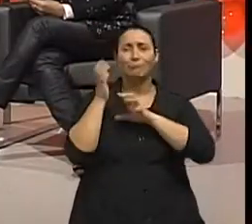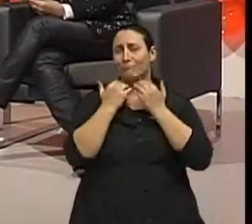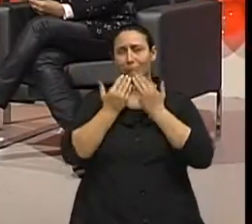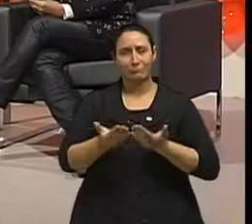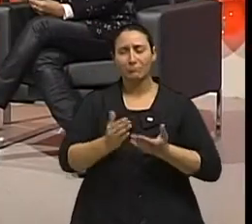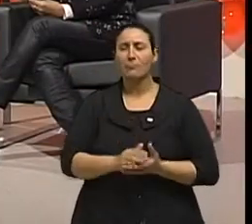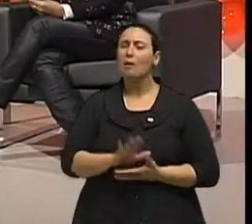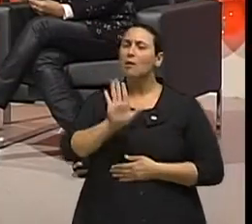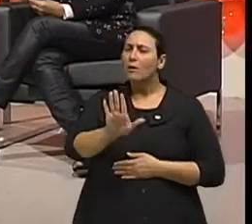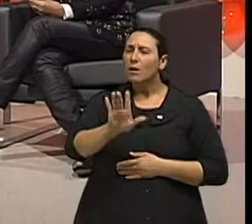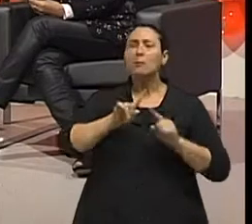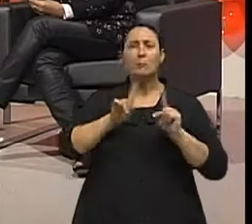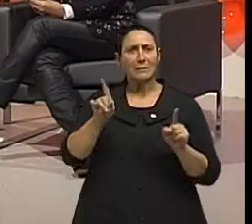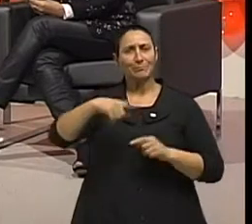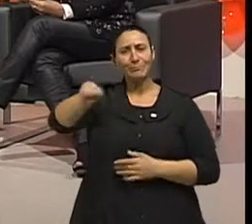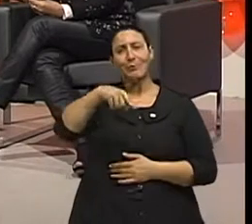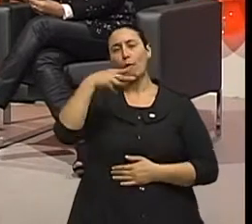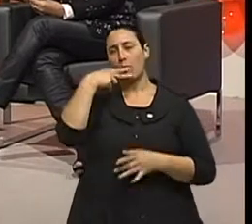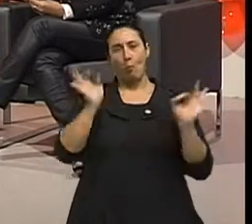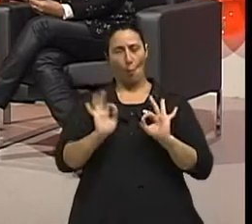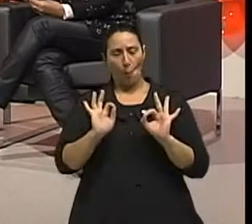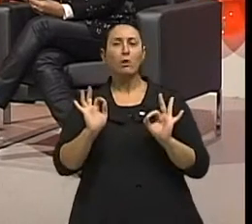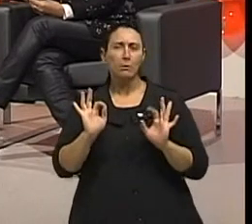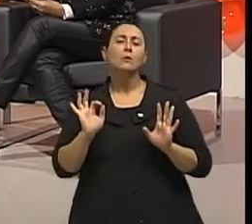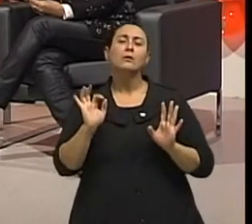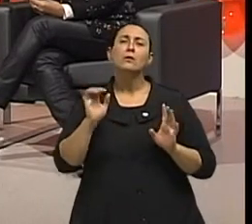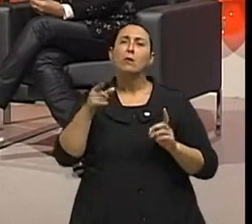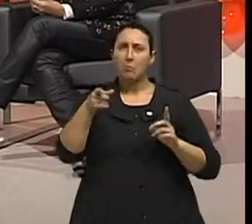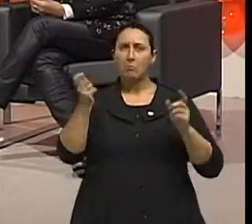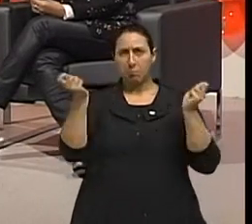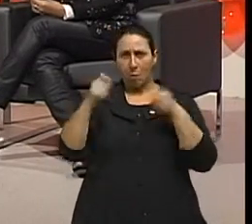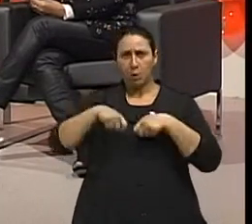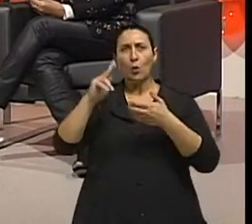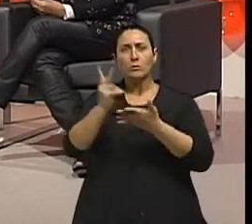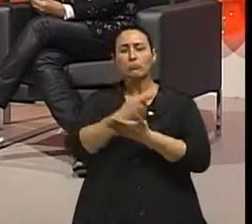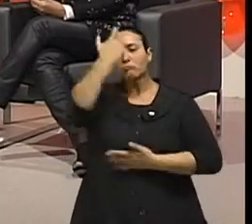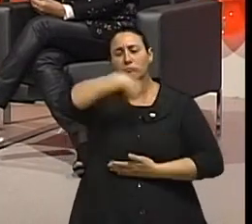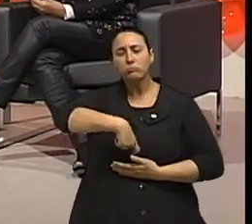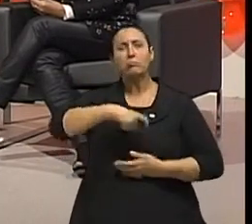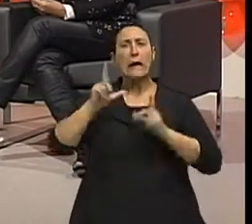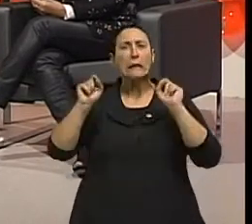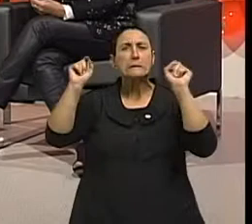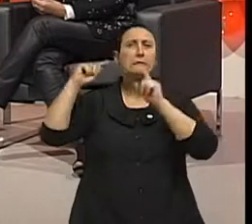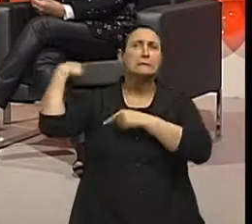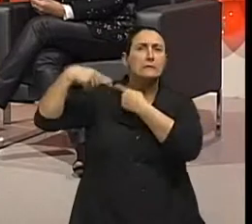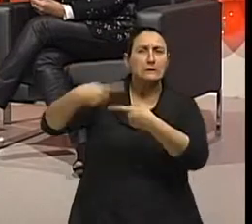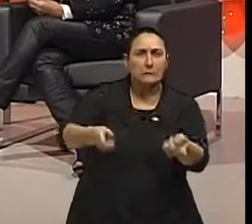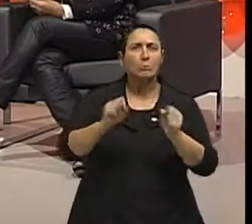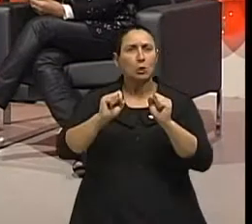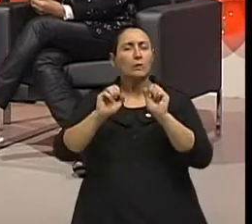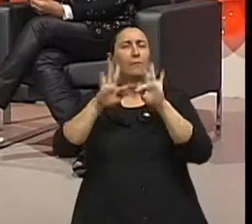pergunta. Tem a ver com ou pode ser hereditário ou tem a ver pensar-se que pode ser